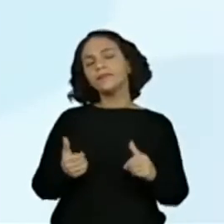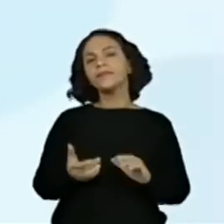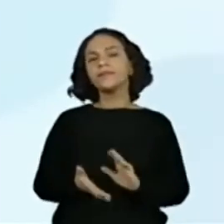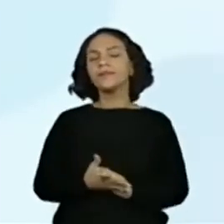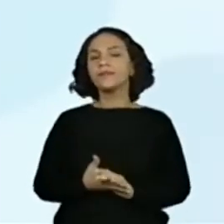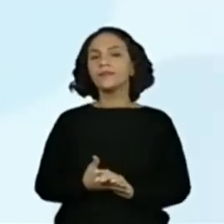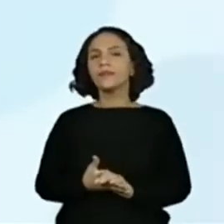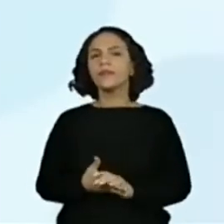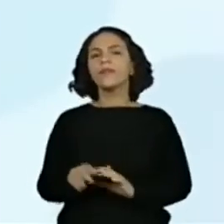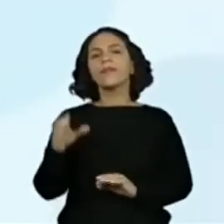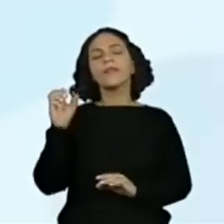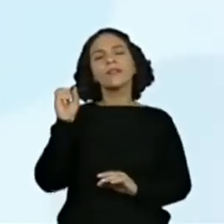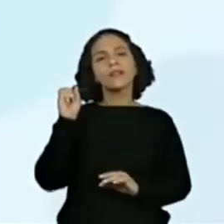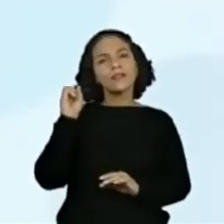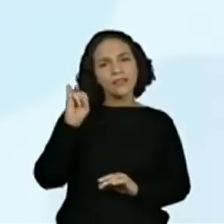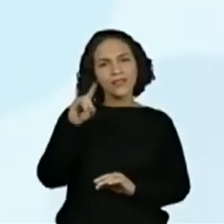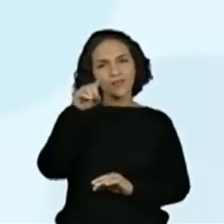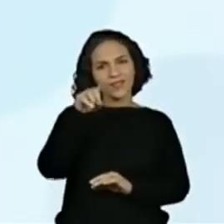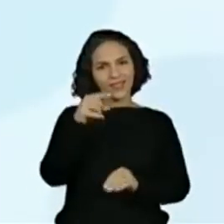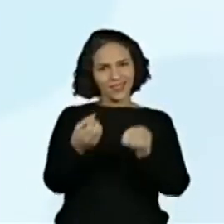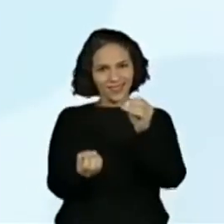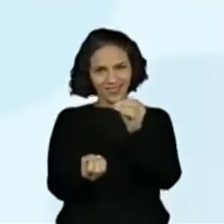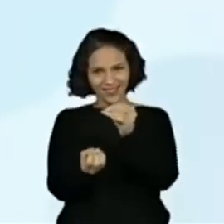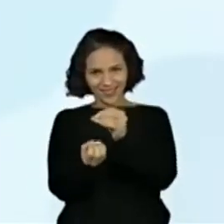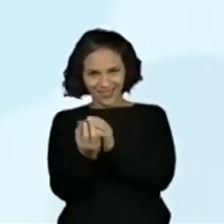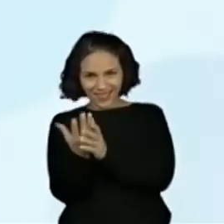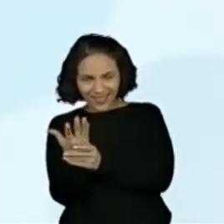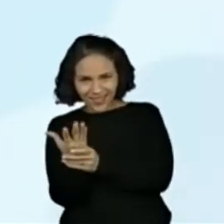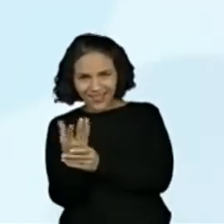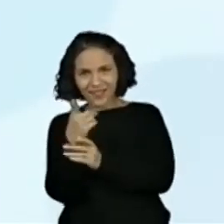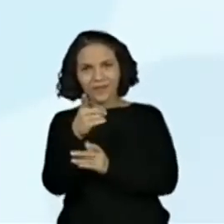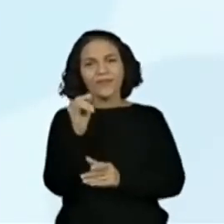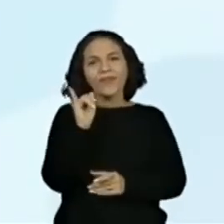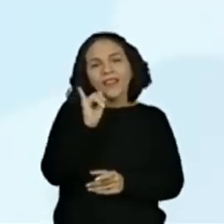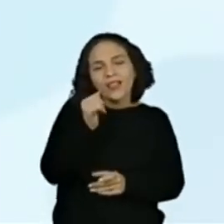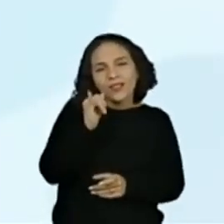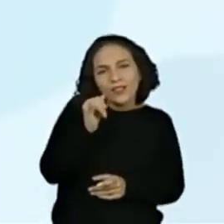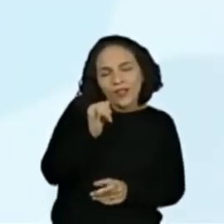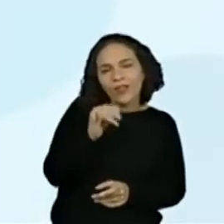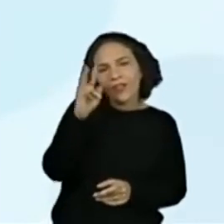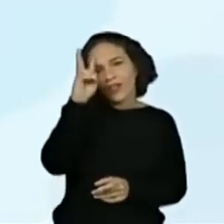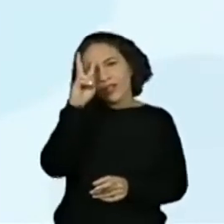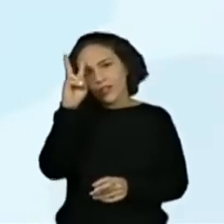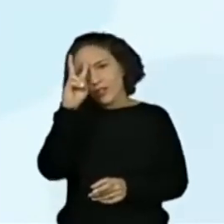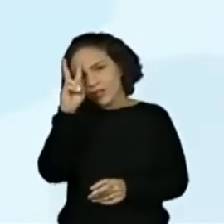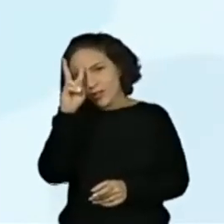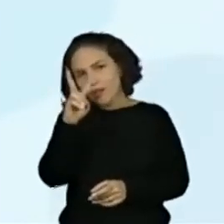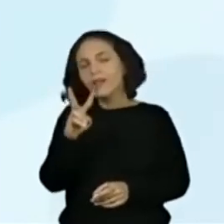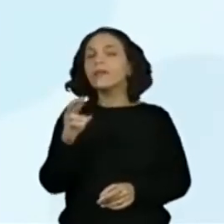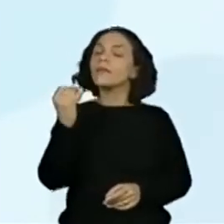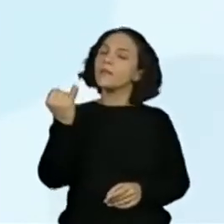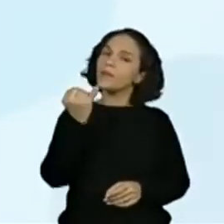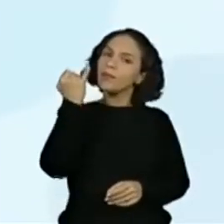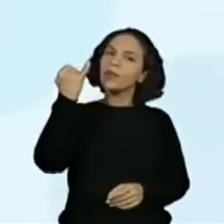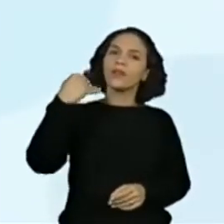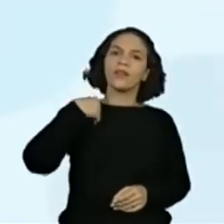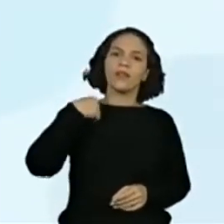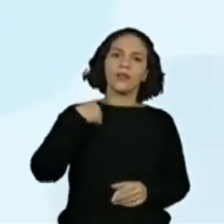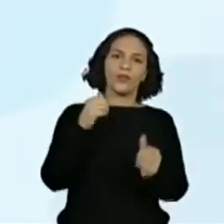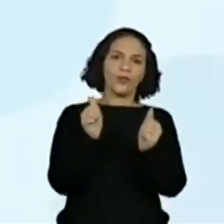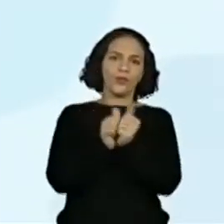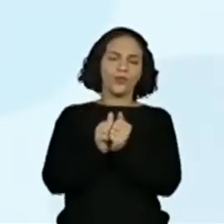Toda vez que você for produzir o seu final de conto, é importante que você faça isso que a professora Viviane, junto